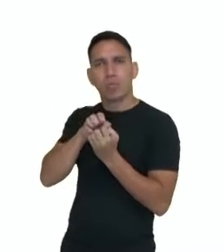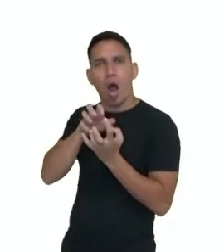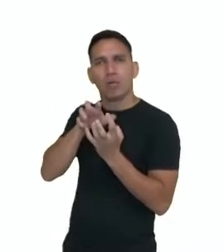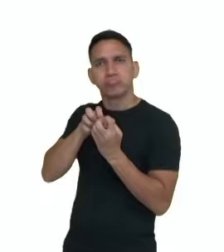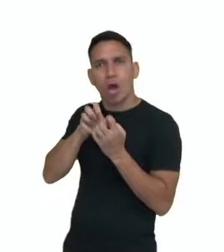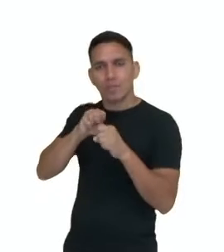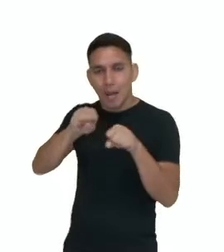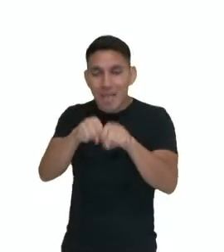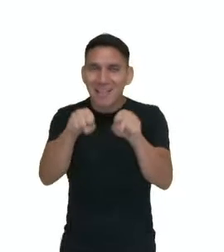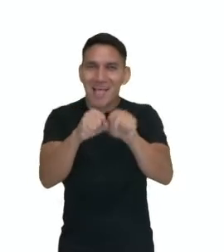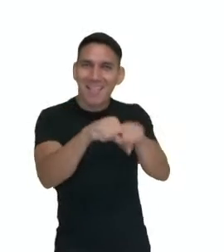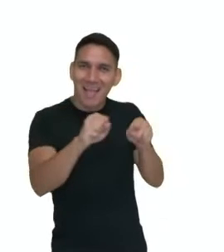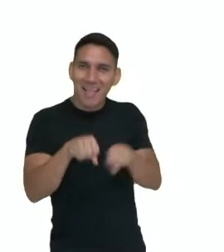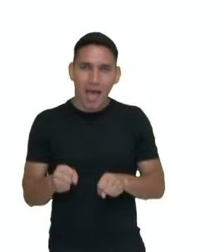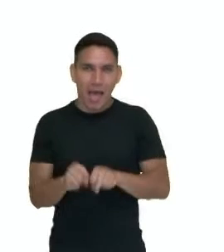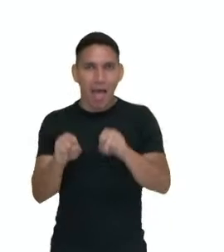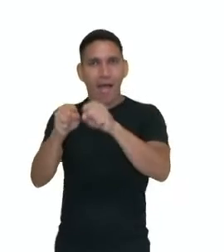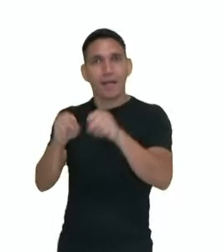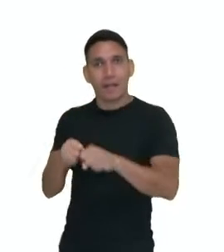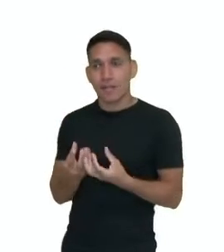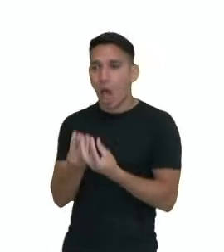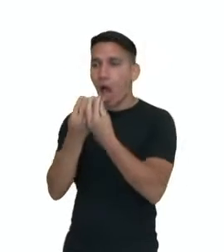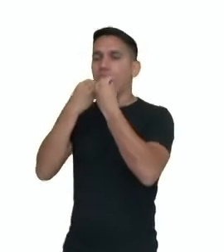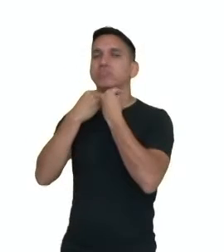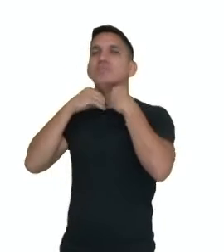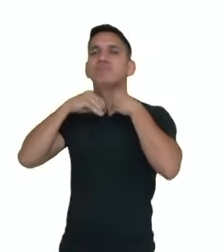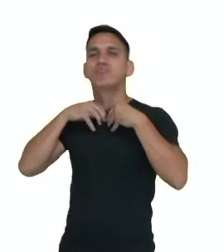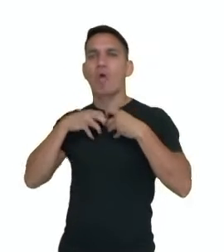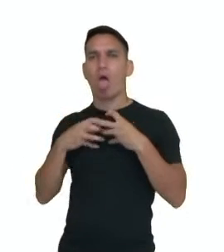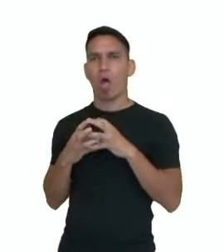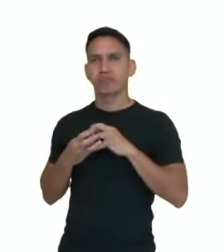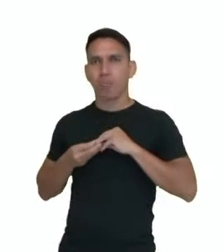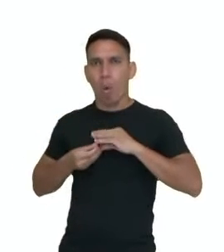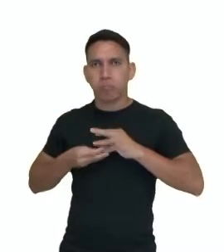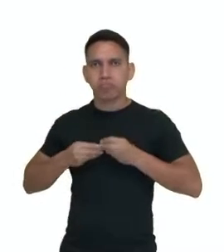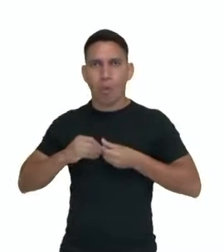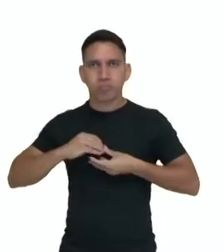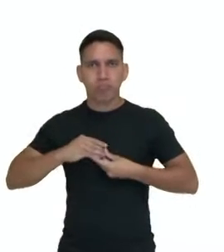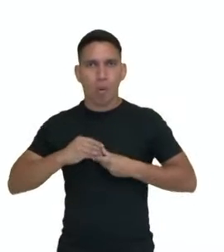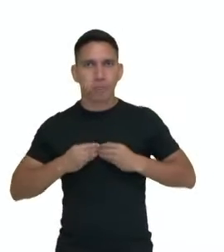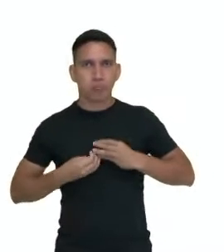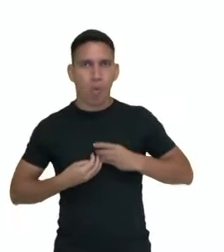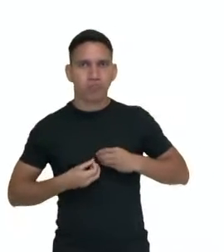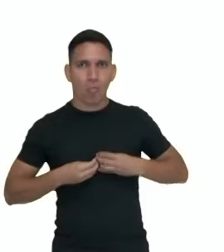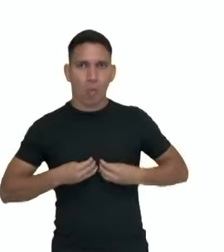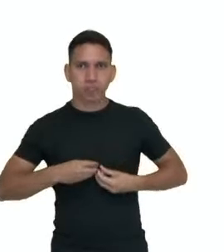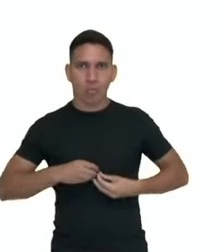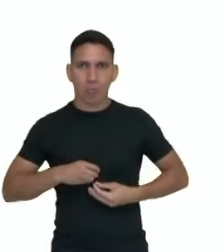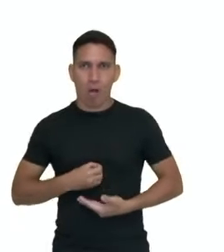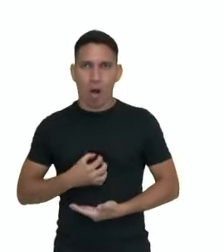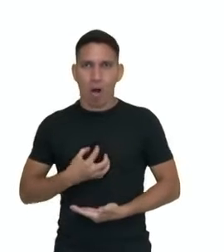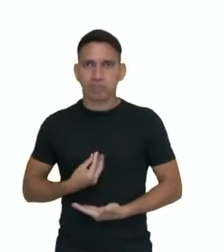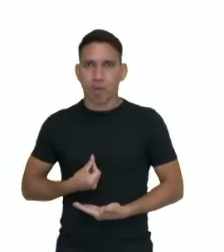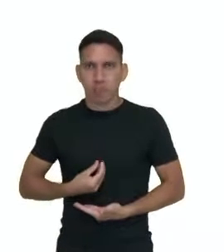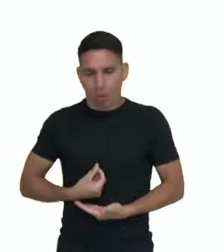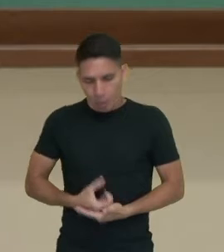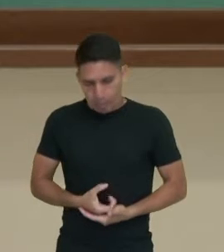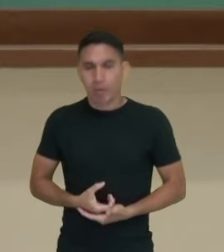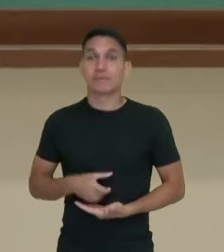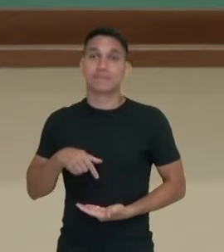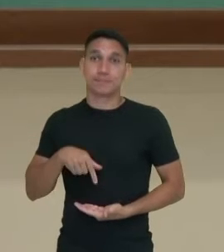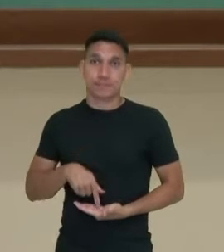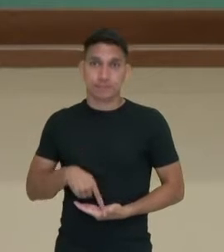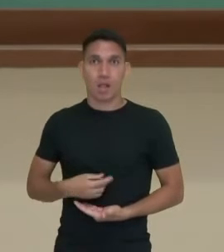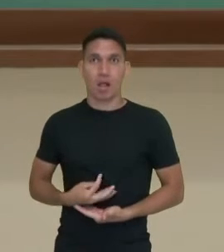quebrando esse alimento e engole aquela massa, né? Aquele bolo alimentar que vai para o estômago. Bom,